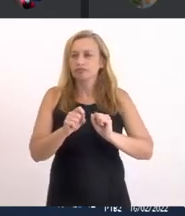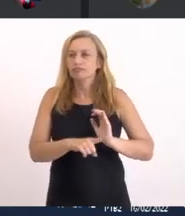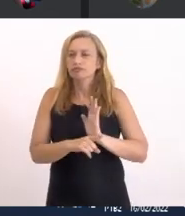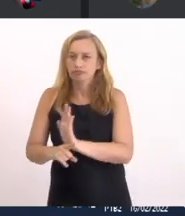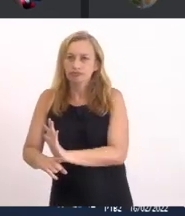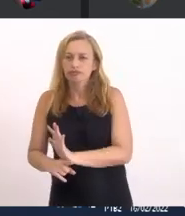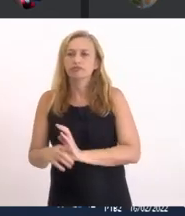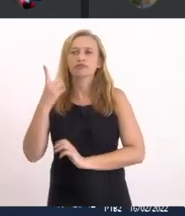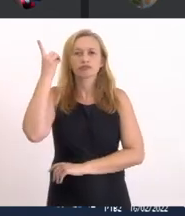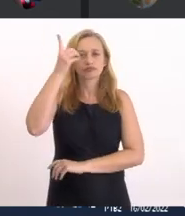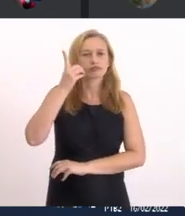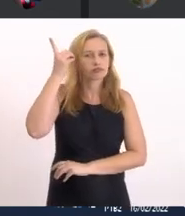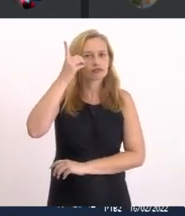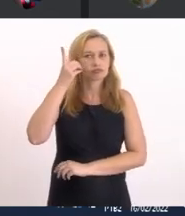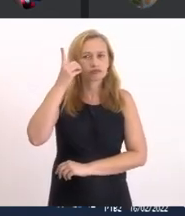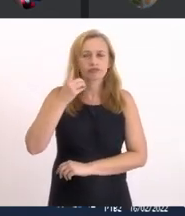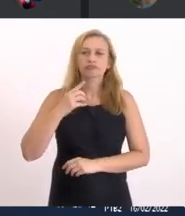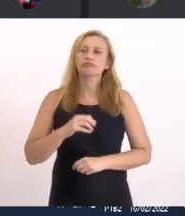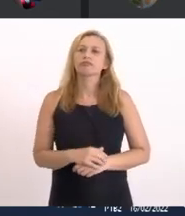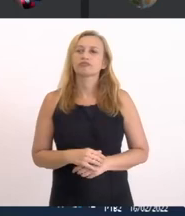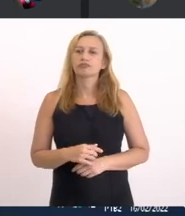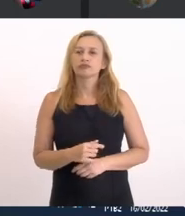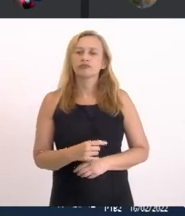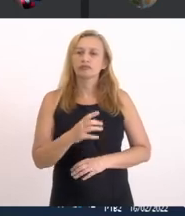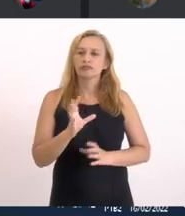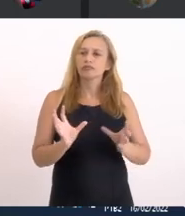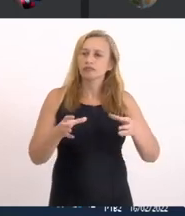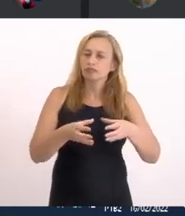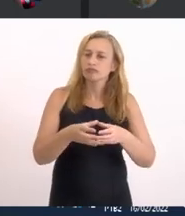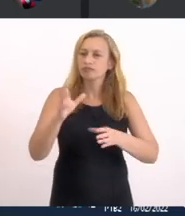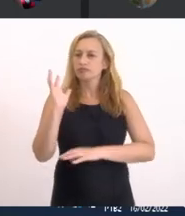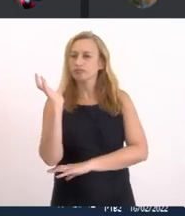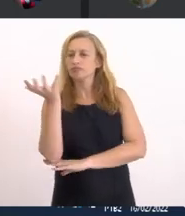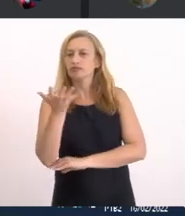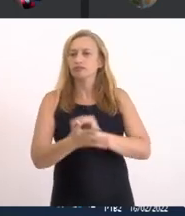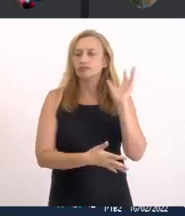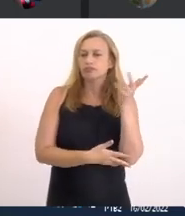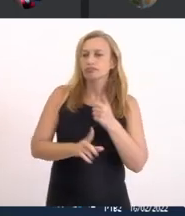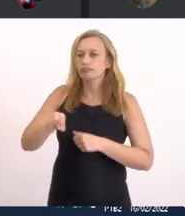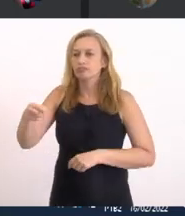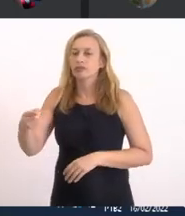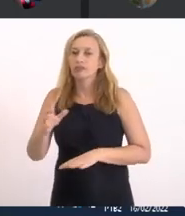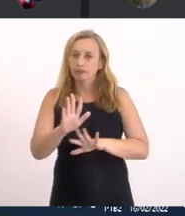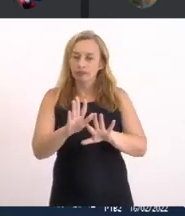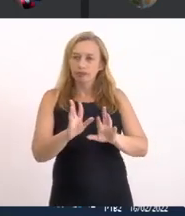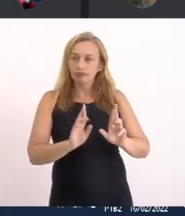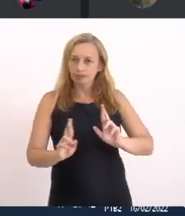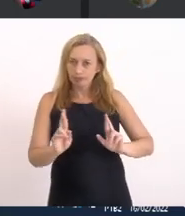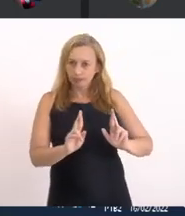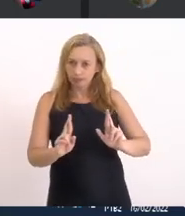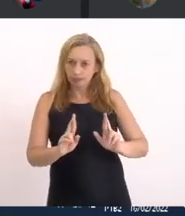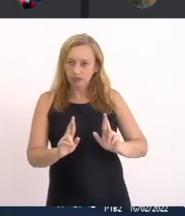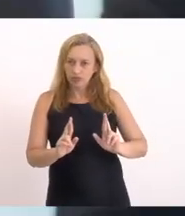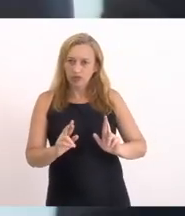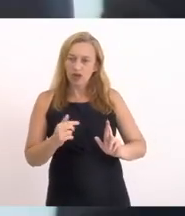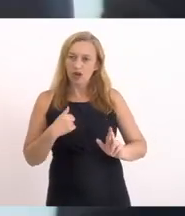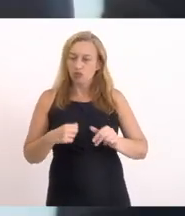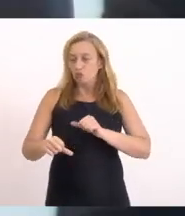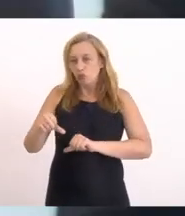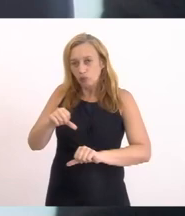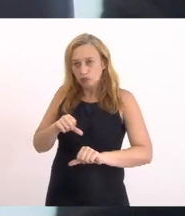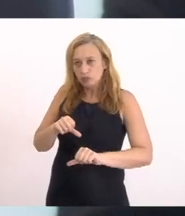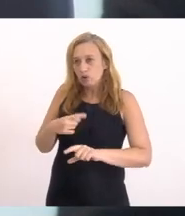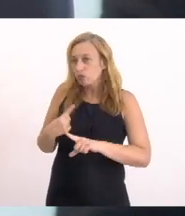Deputado Via comissão de meio ambiente Via outras comissões Com relação a isso, Paulo Eu sou extremamente contrário